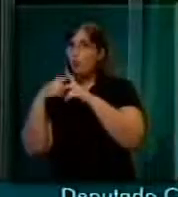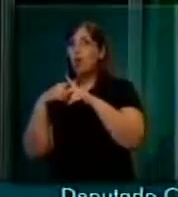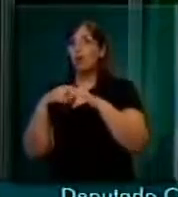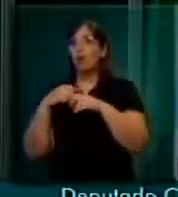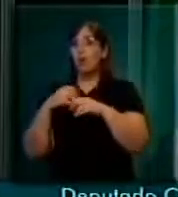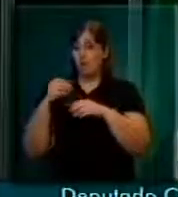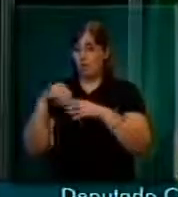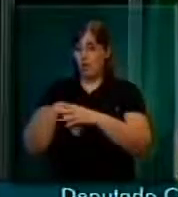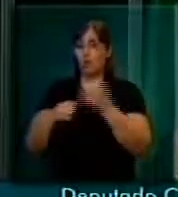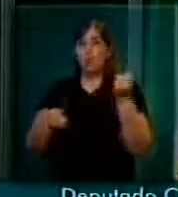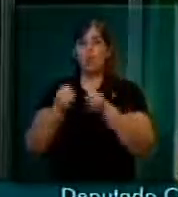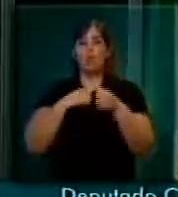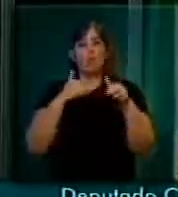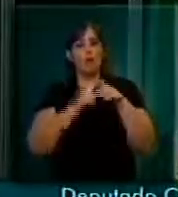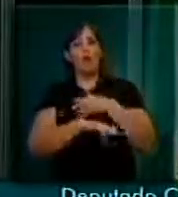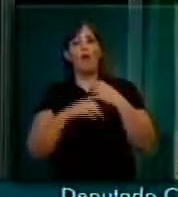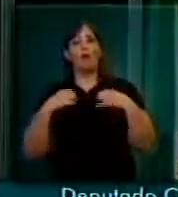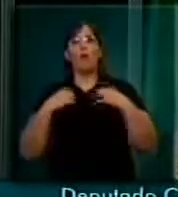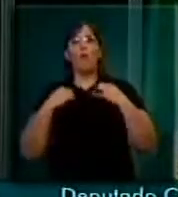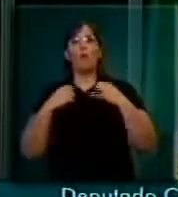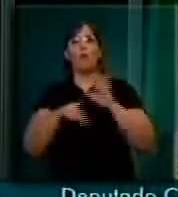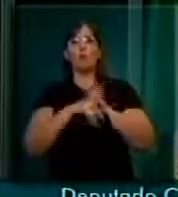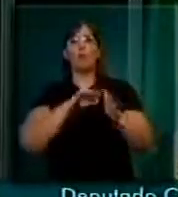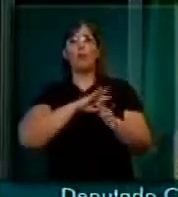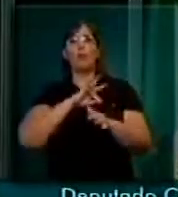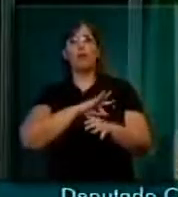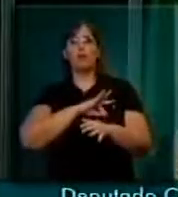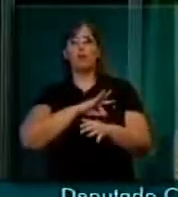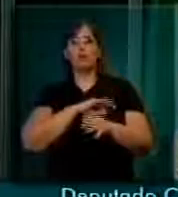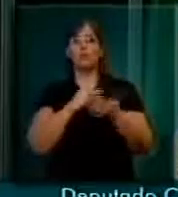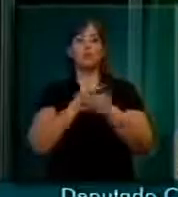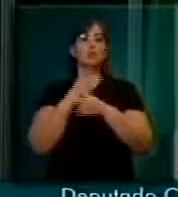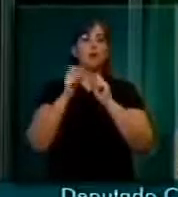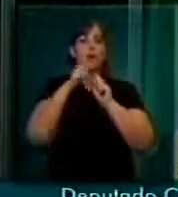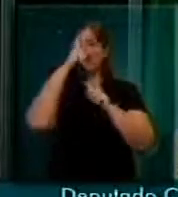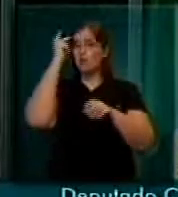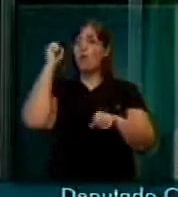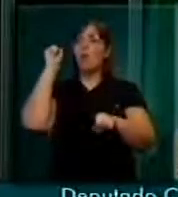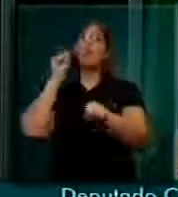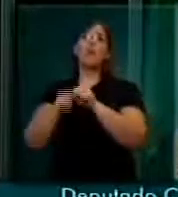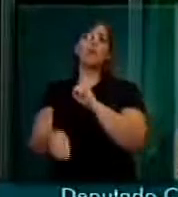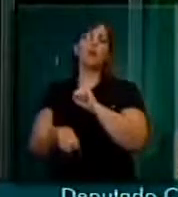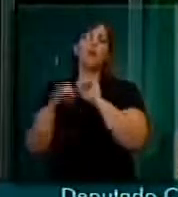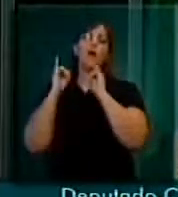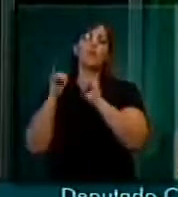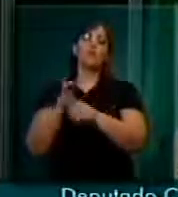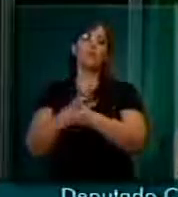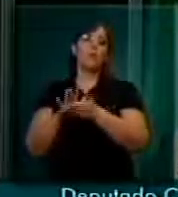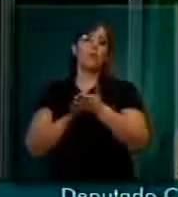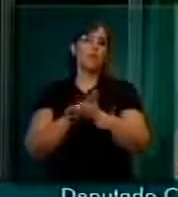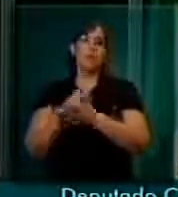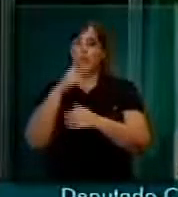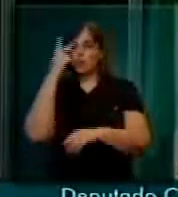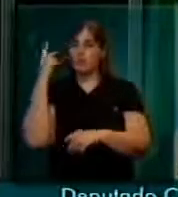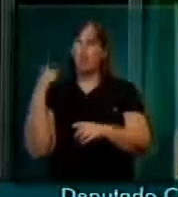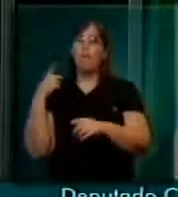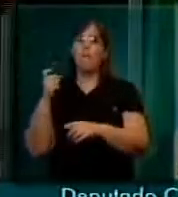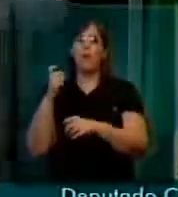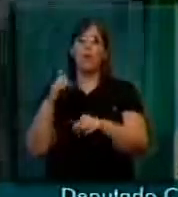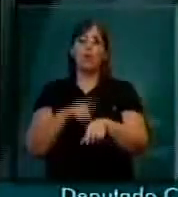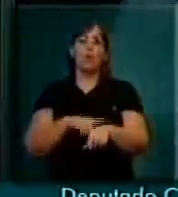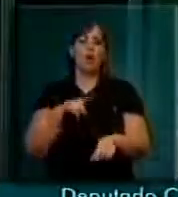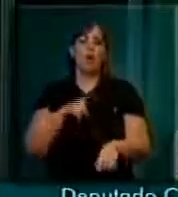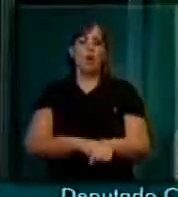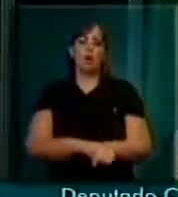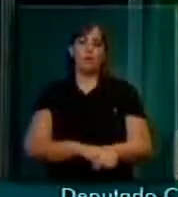ele tinha no carro e morreu sem nenhum aviso sequer, foi alvejado a queimar roupa com dois disparos de arma de